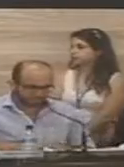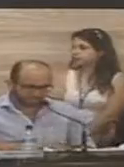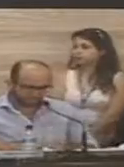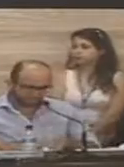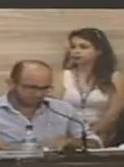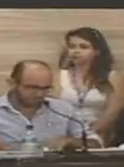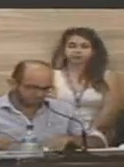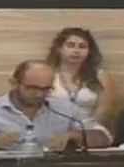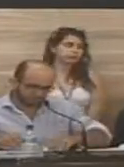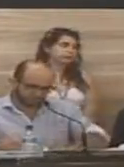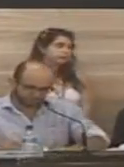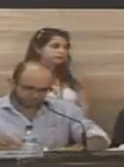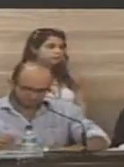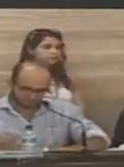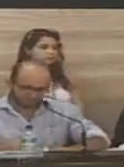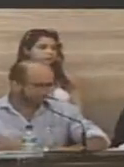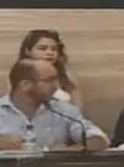obrigado.